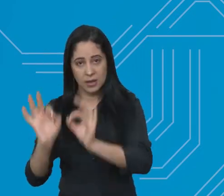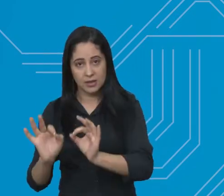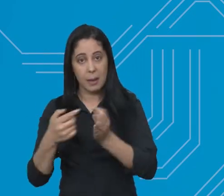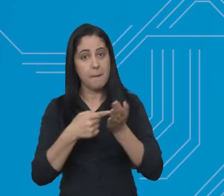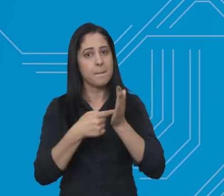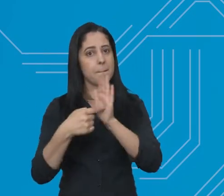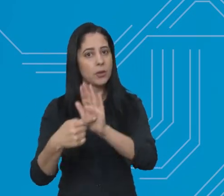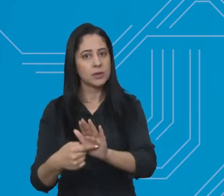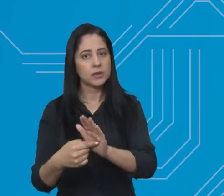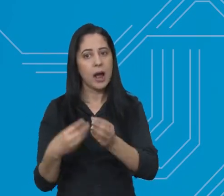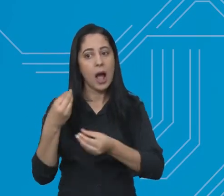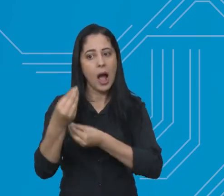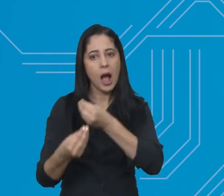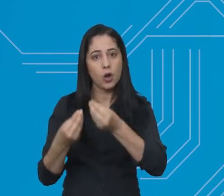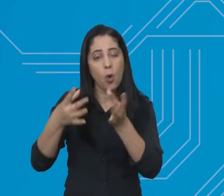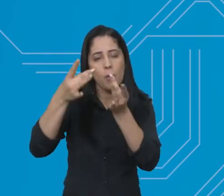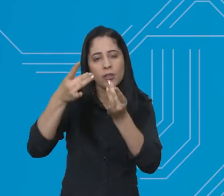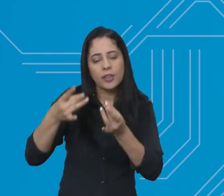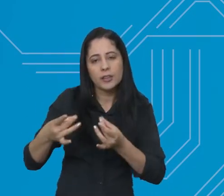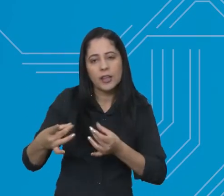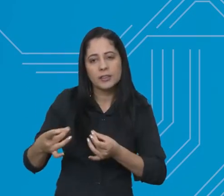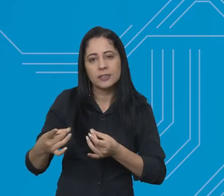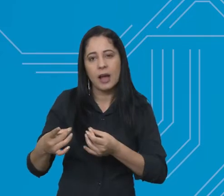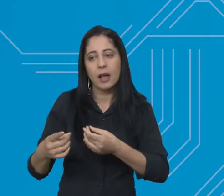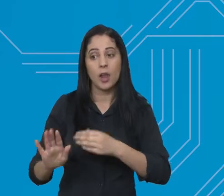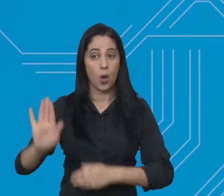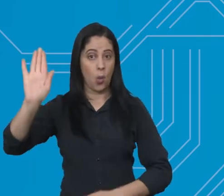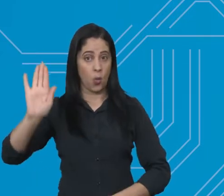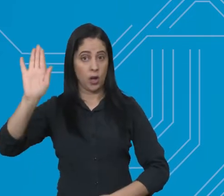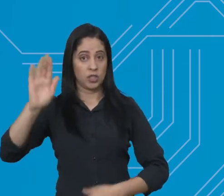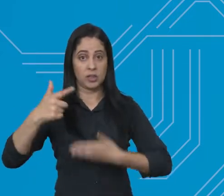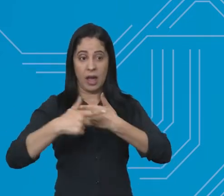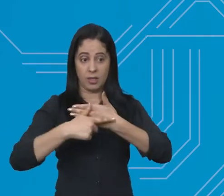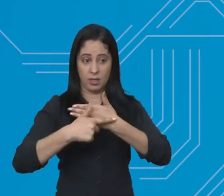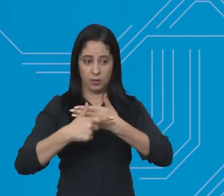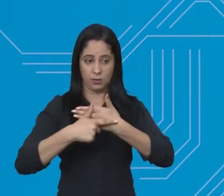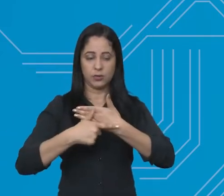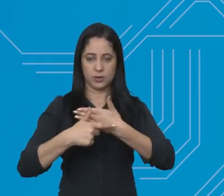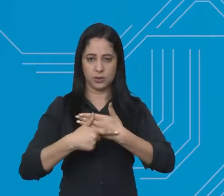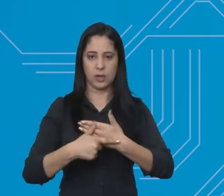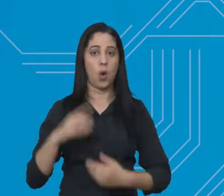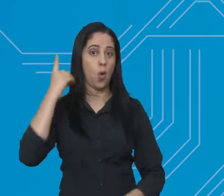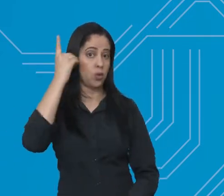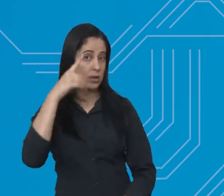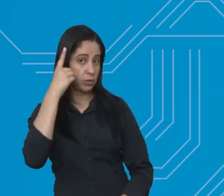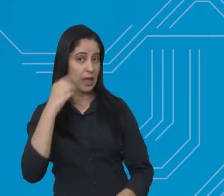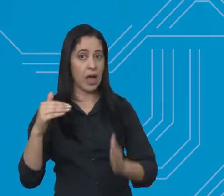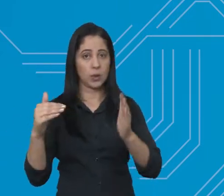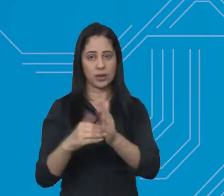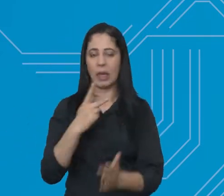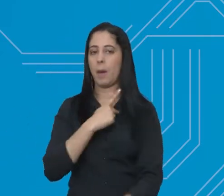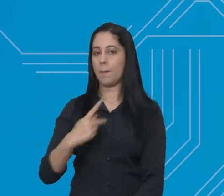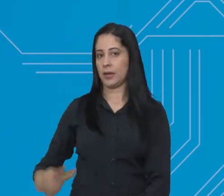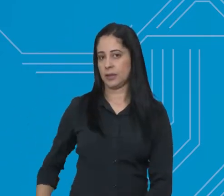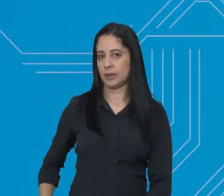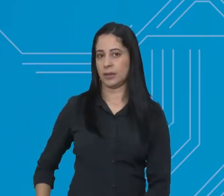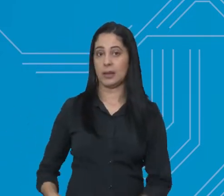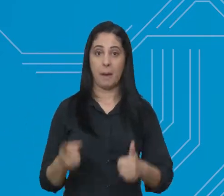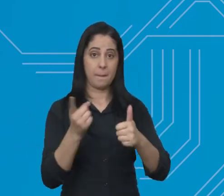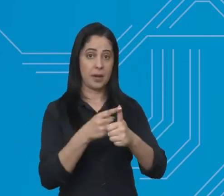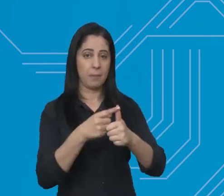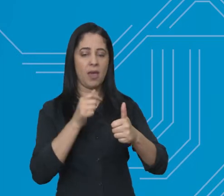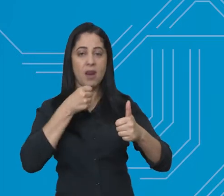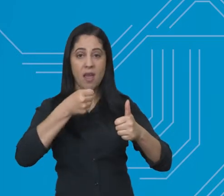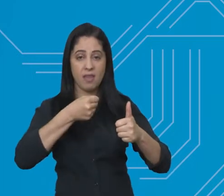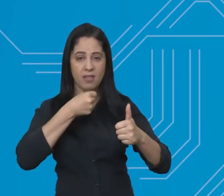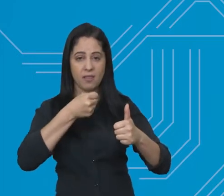preparamos uma série de matérias com as funções de cada grupo de candidatos, desde os deputados até o presidente.